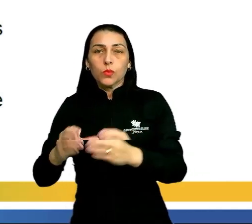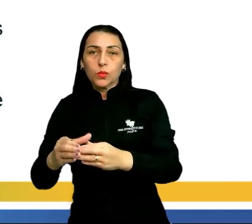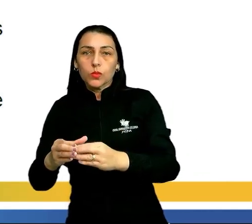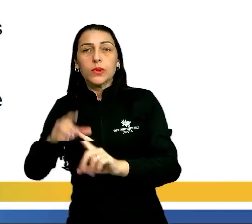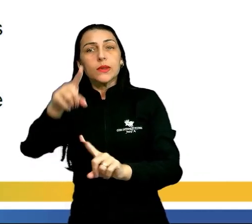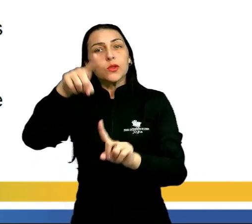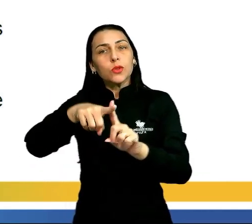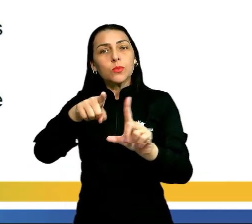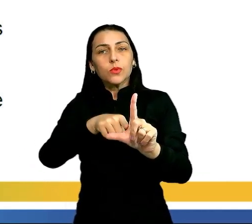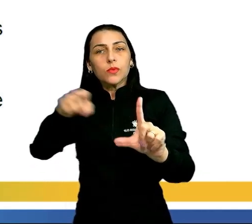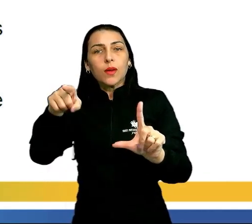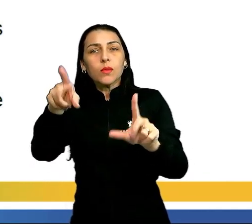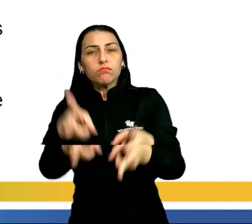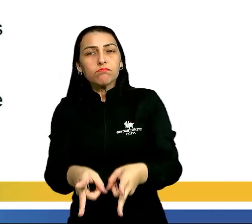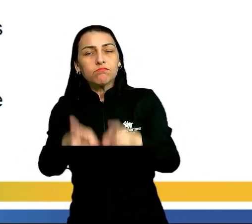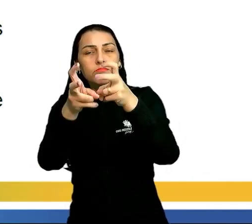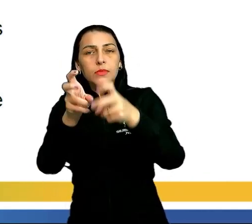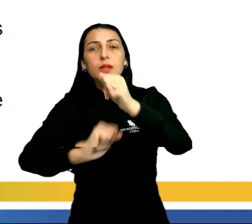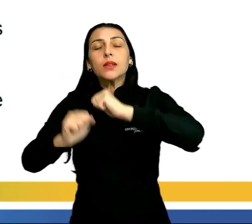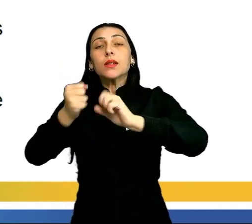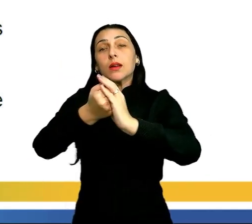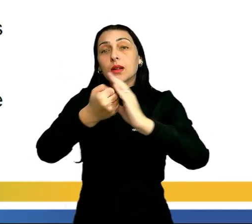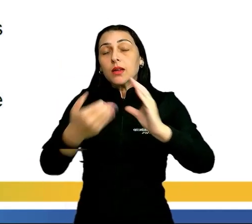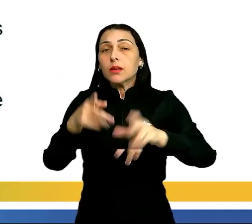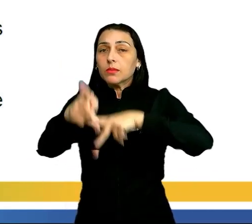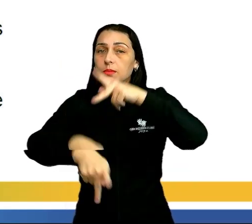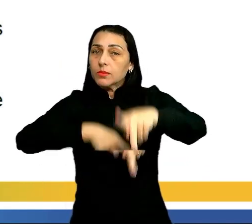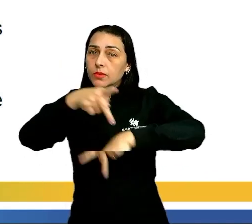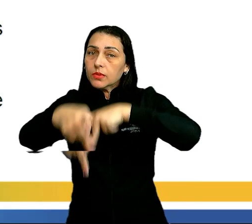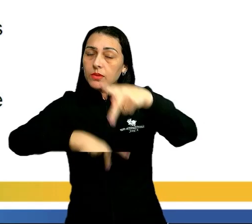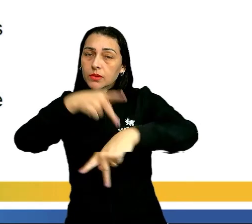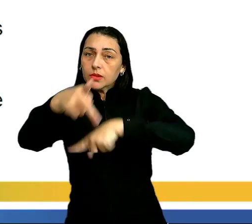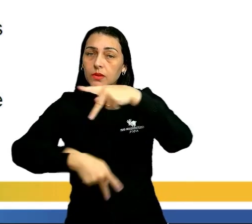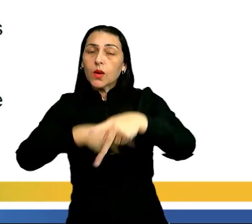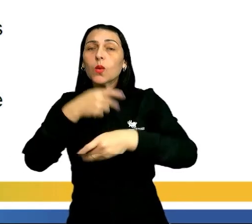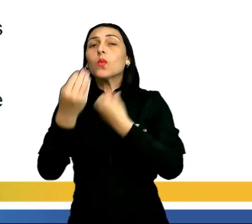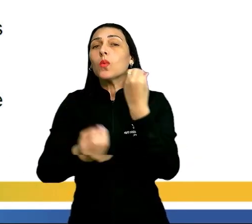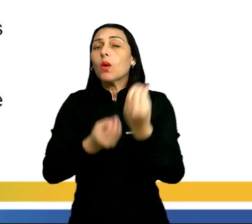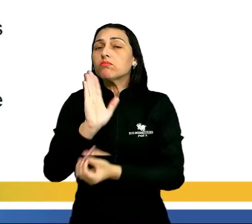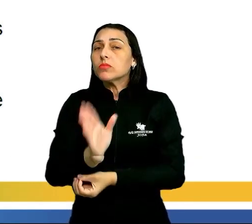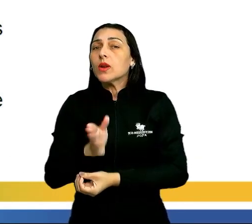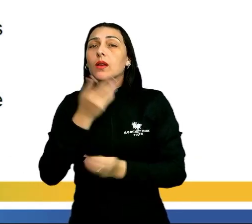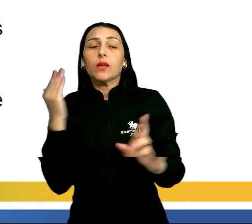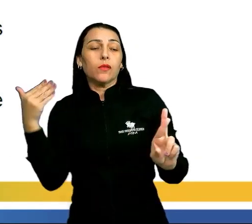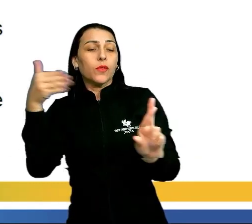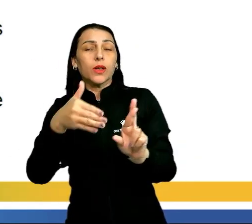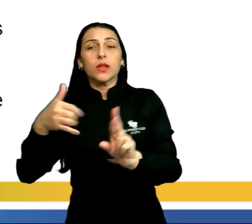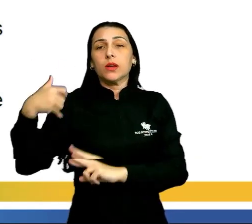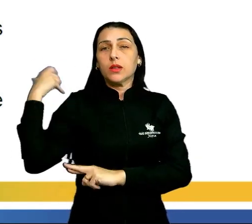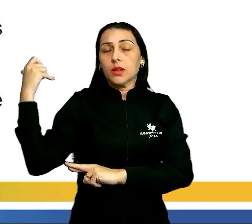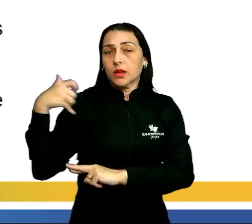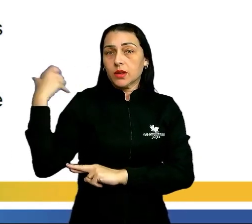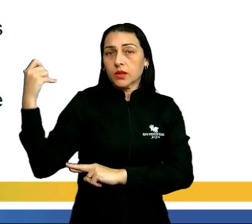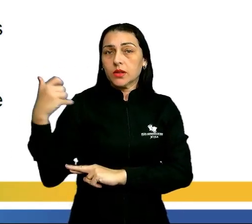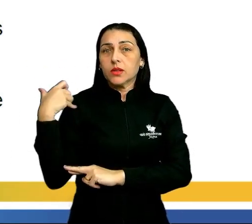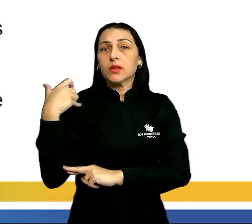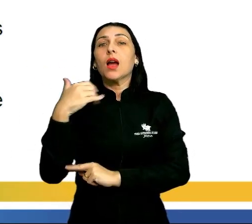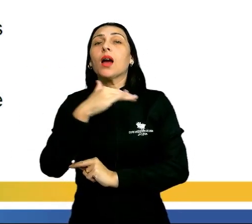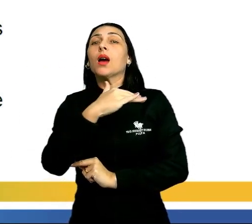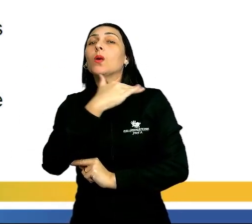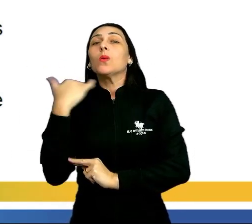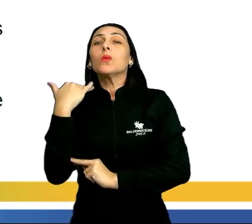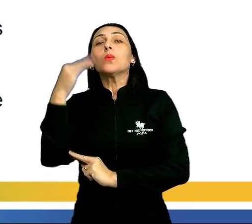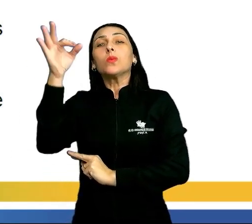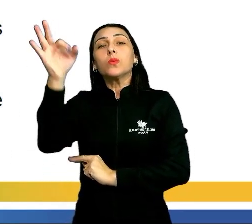tipo de gráfico, a gente vai observar as características da população, como eu disse, referente à idade, taxa de